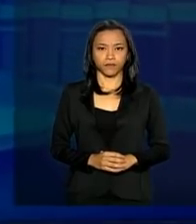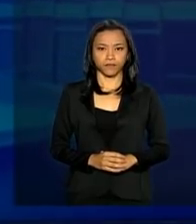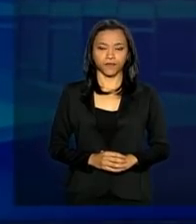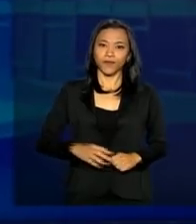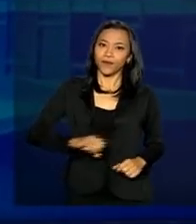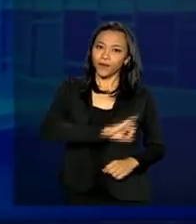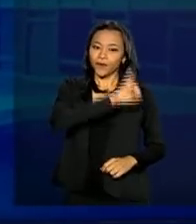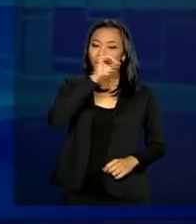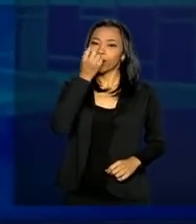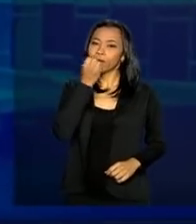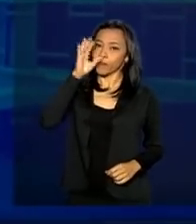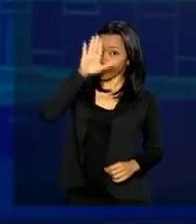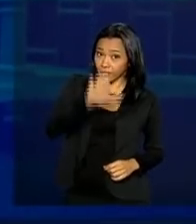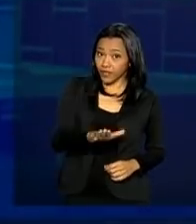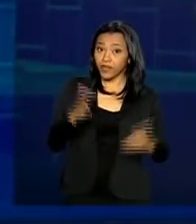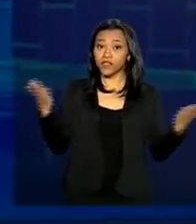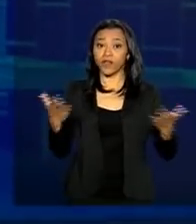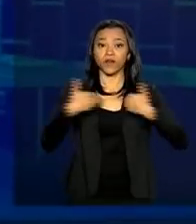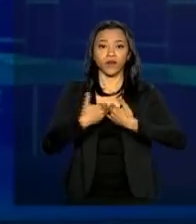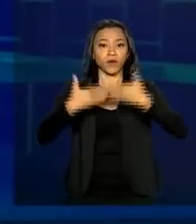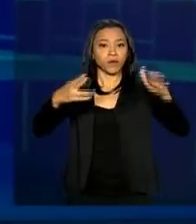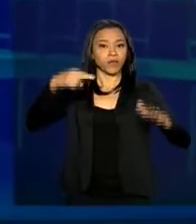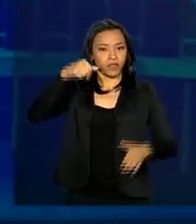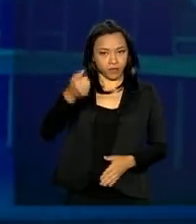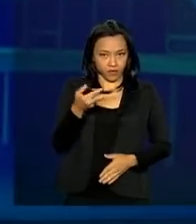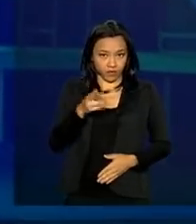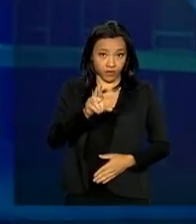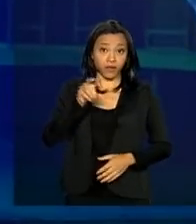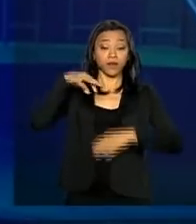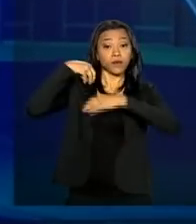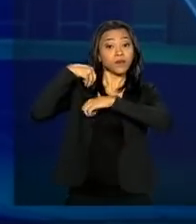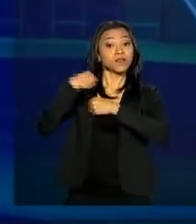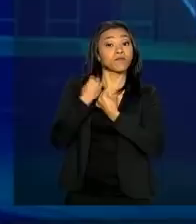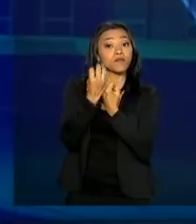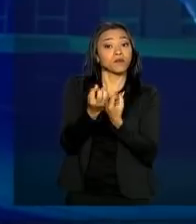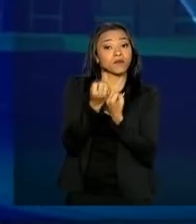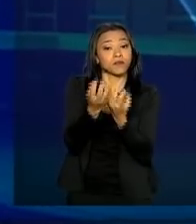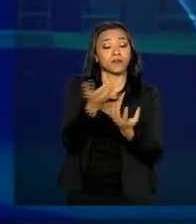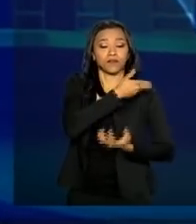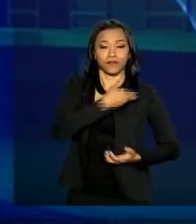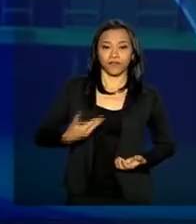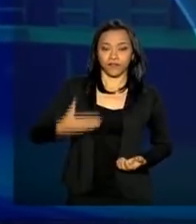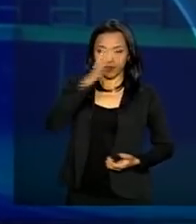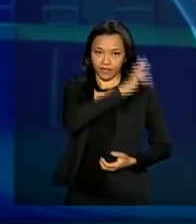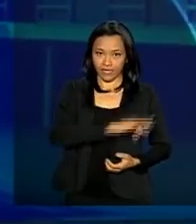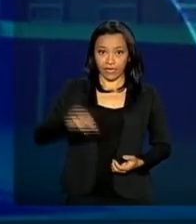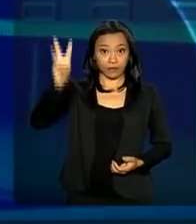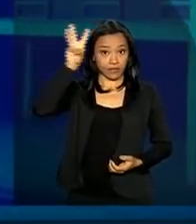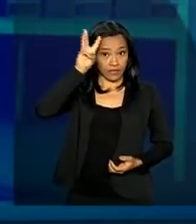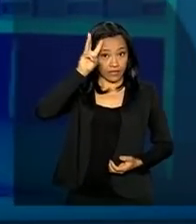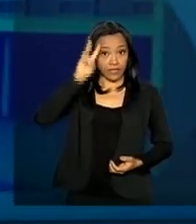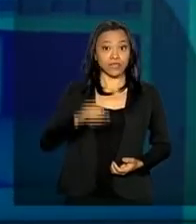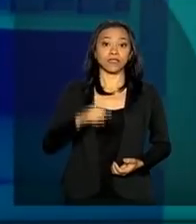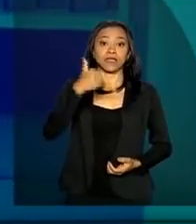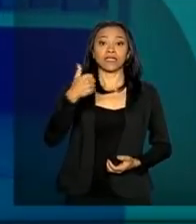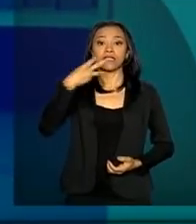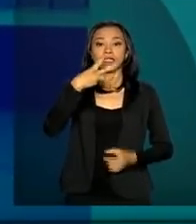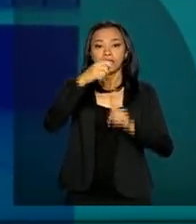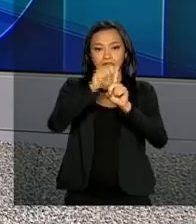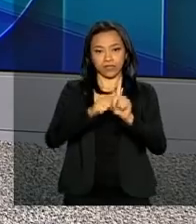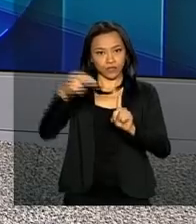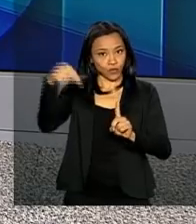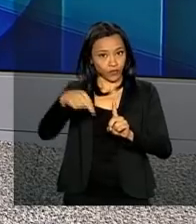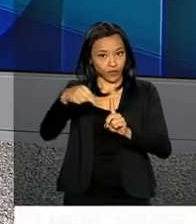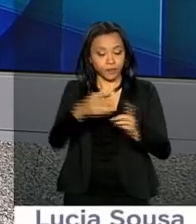Olá, boa tarde. Começa agora o repórter NBR com as notícias do governo federal desta terça-feira, 13 de novembro.